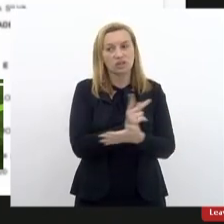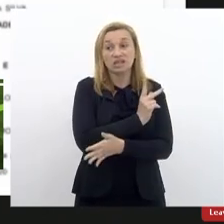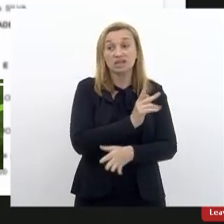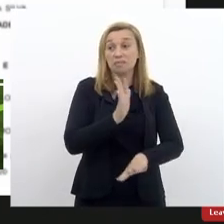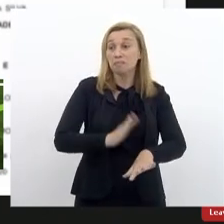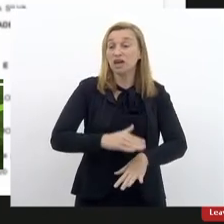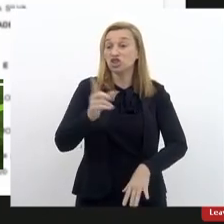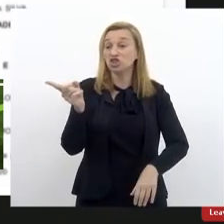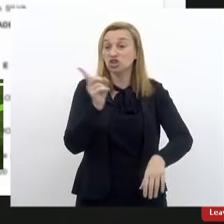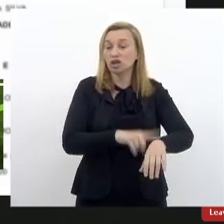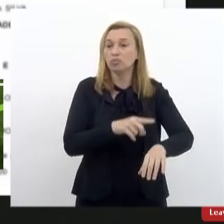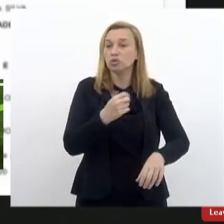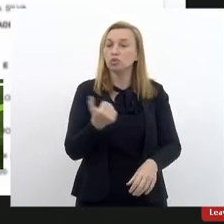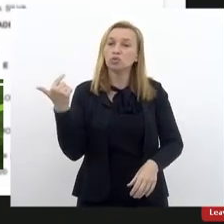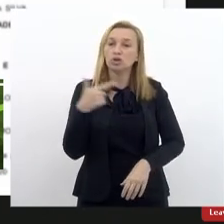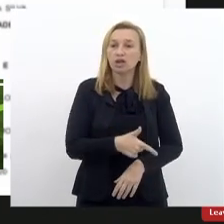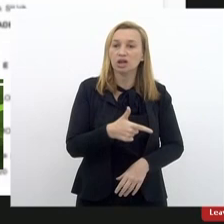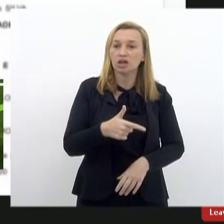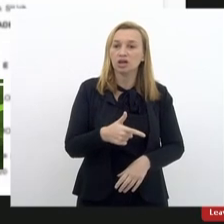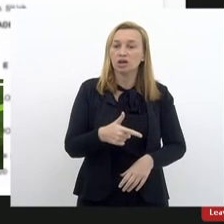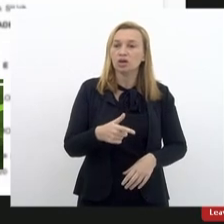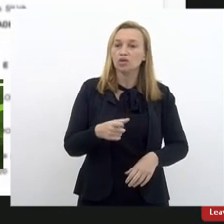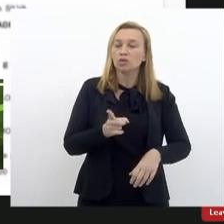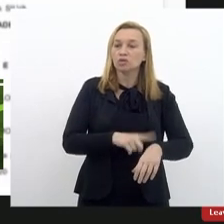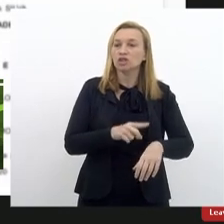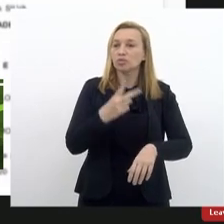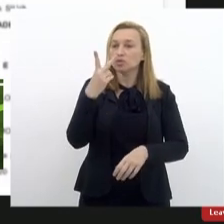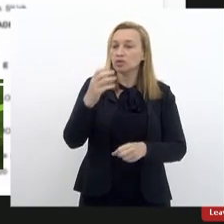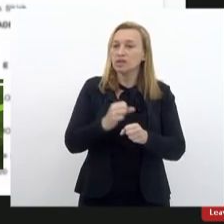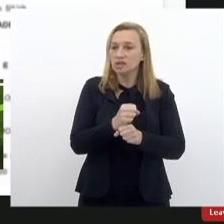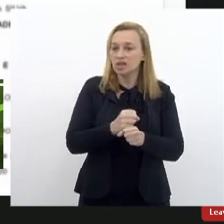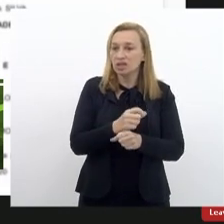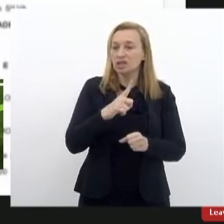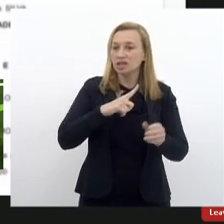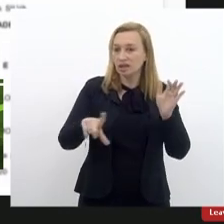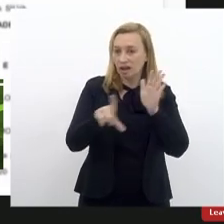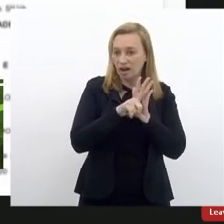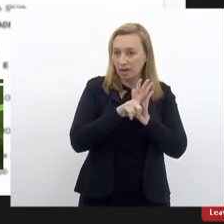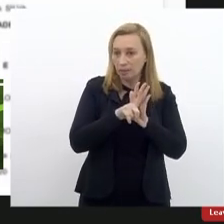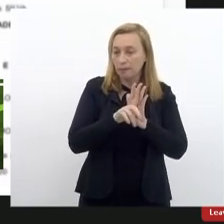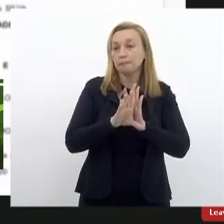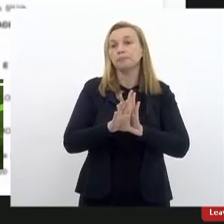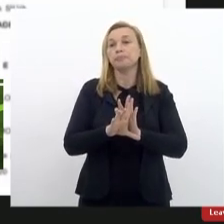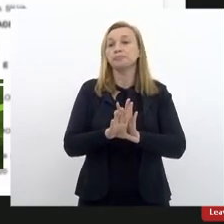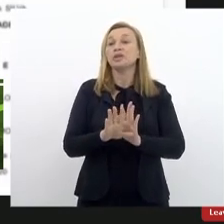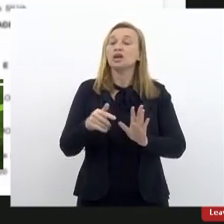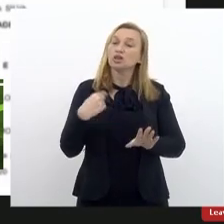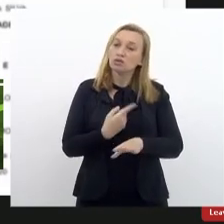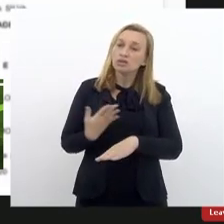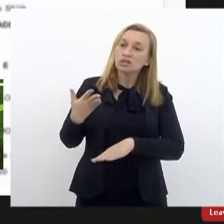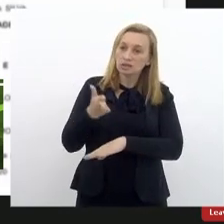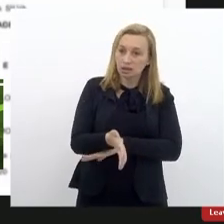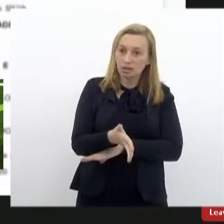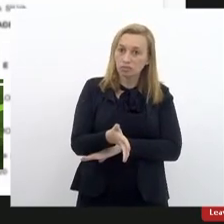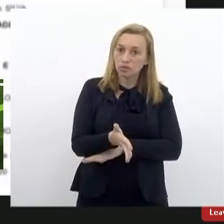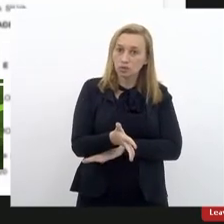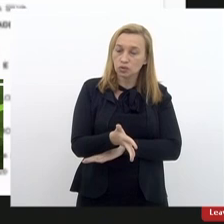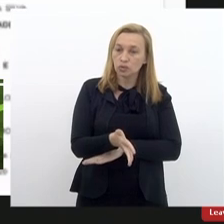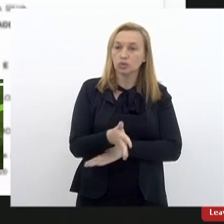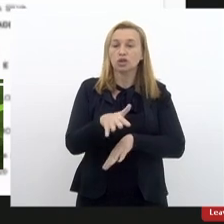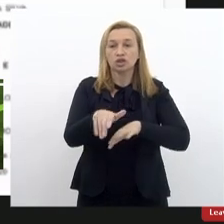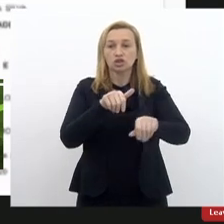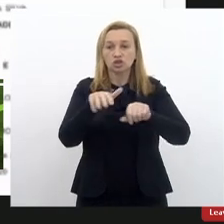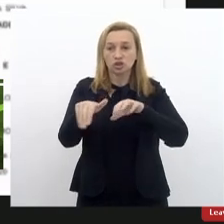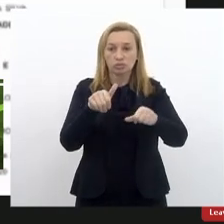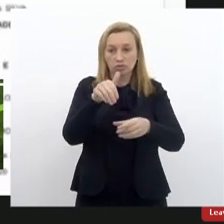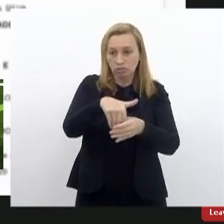que um mandato de dois anos, que é o que prevê a normativa. Então, assim que entramos, convocamos